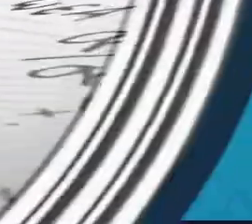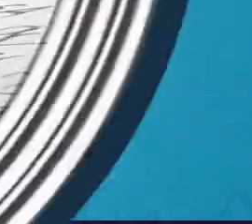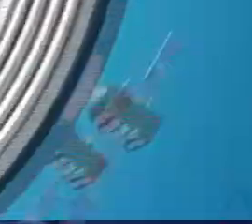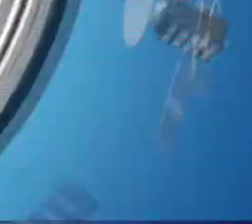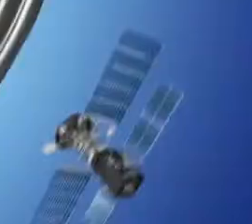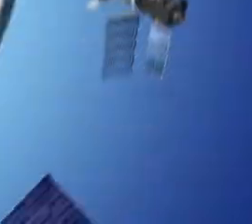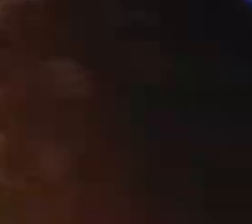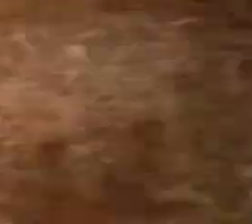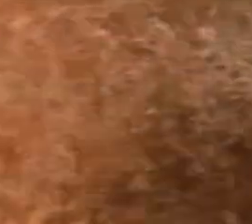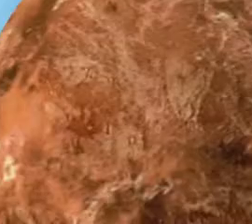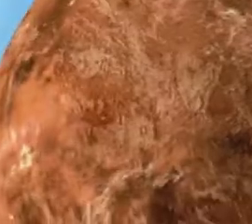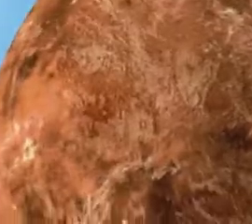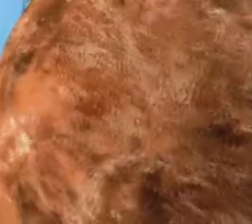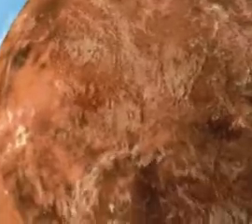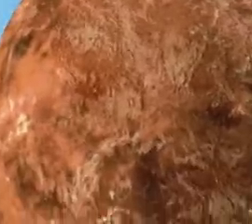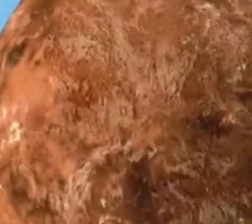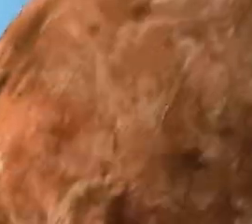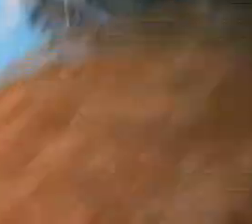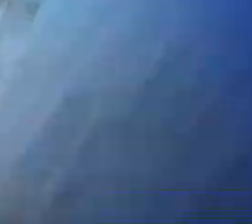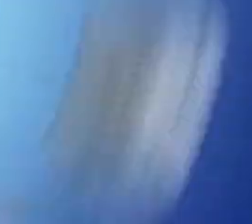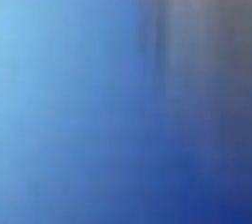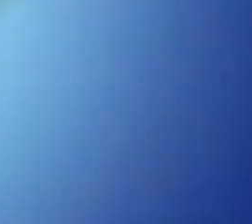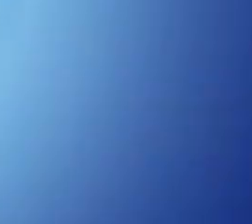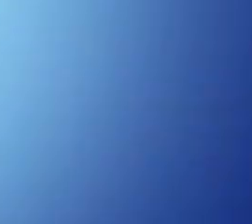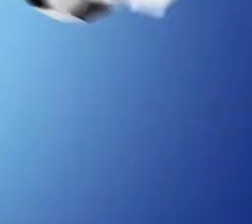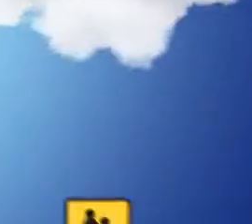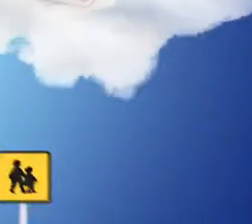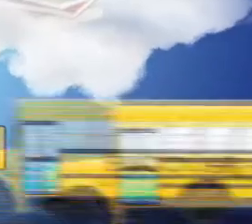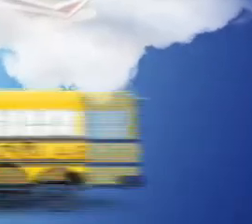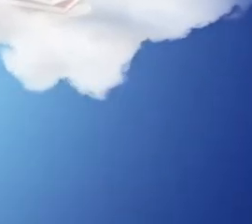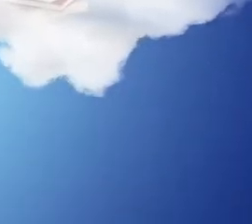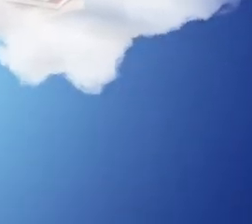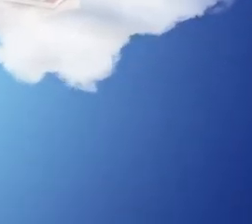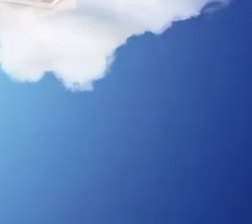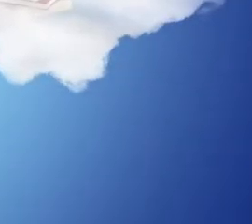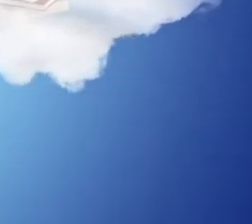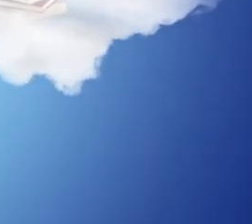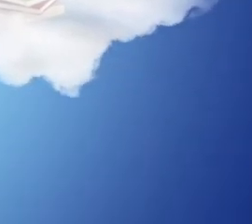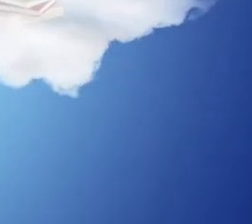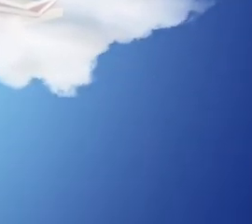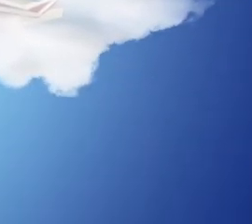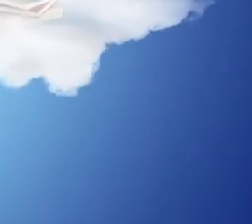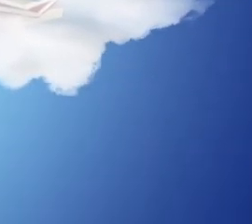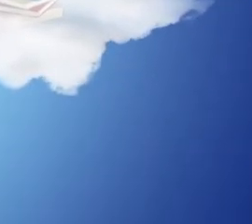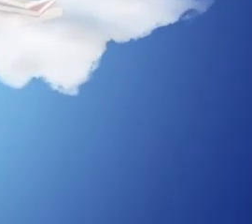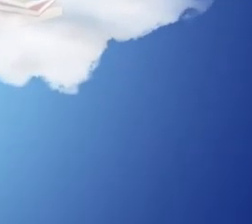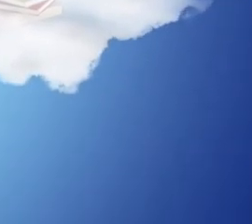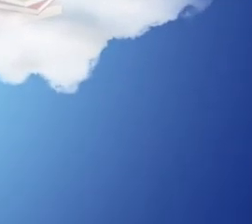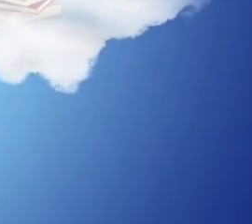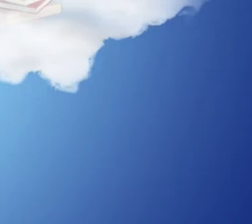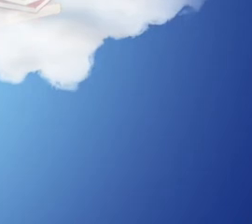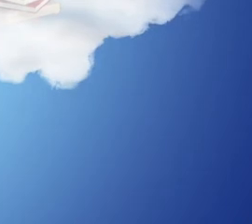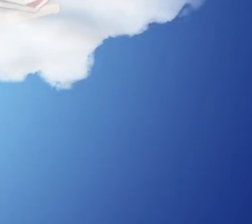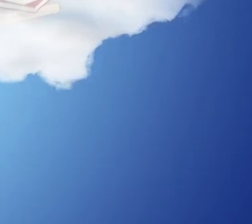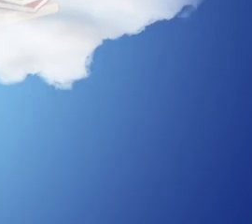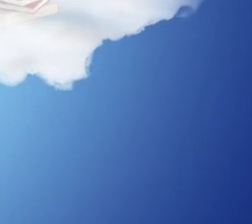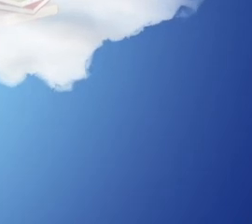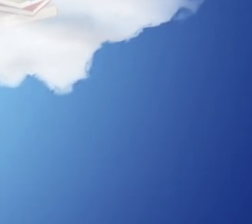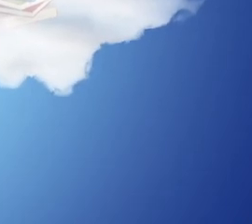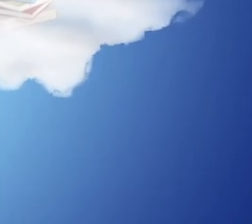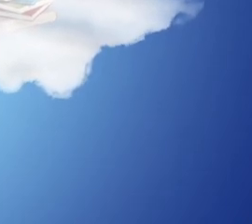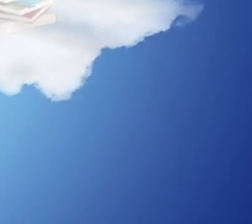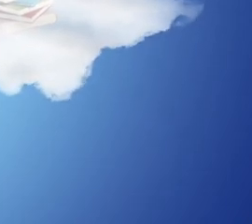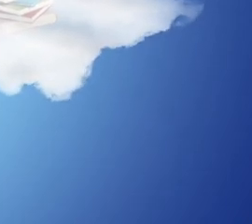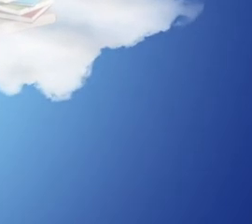Transcrição e Legendas por